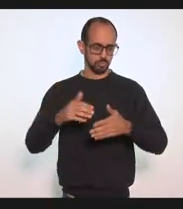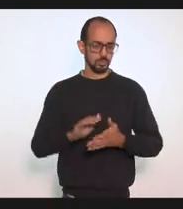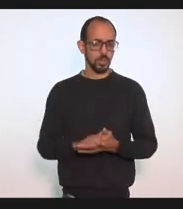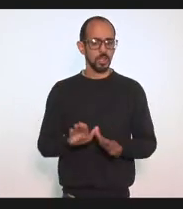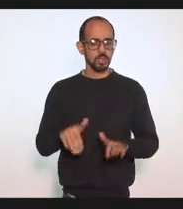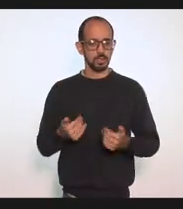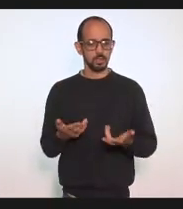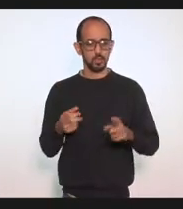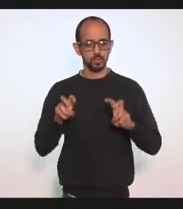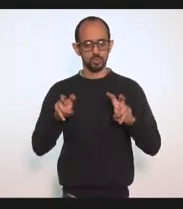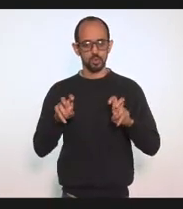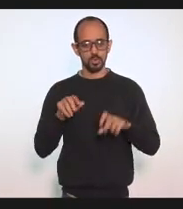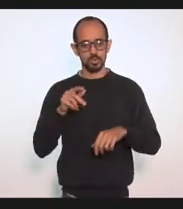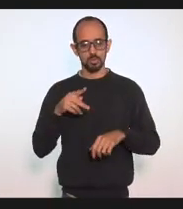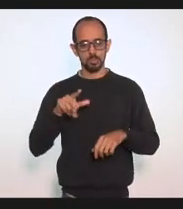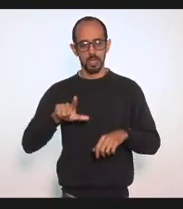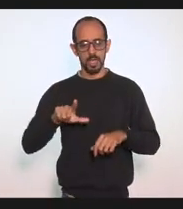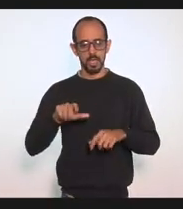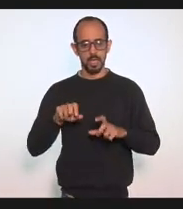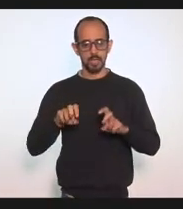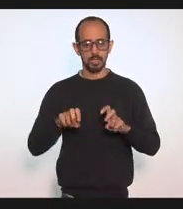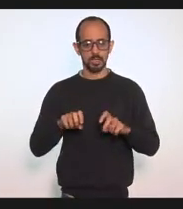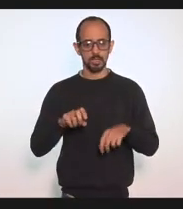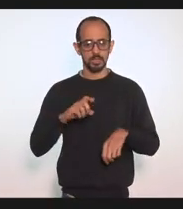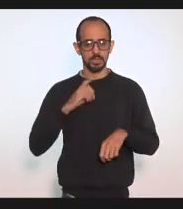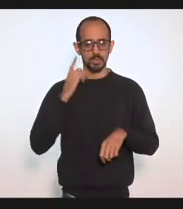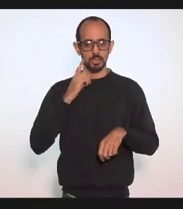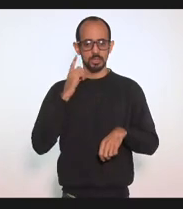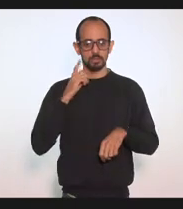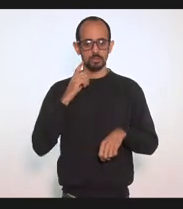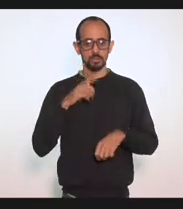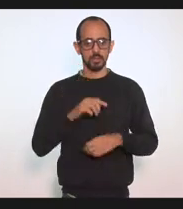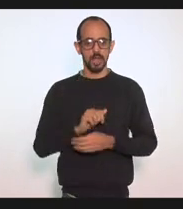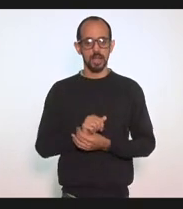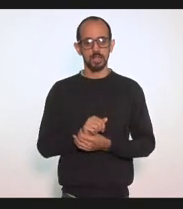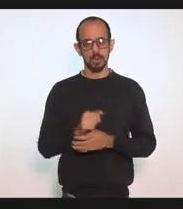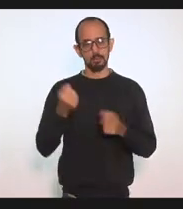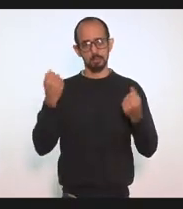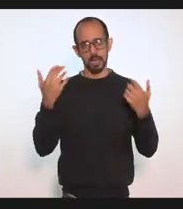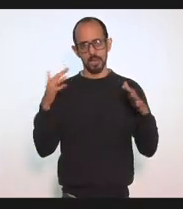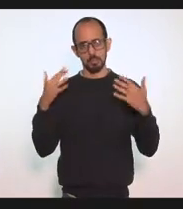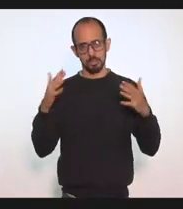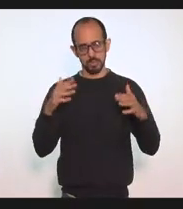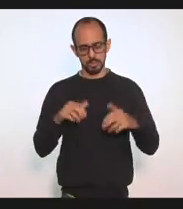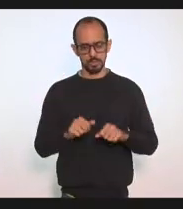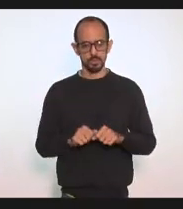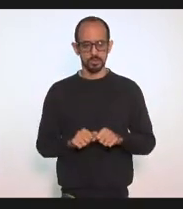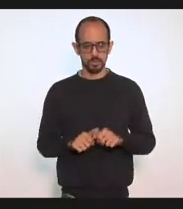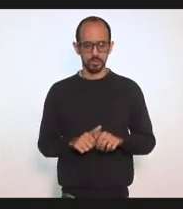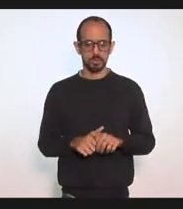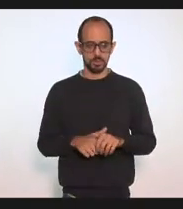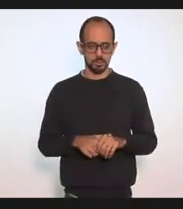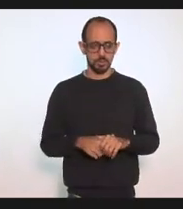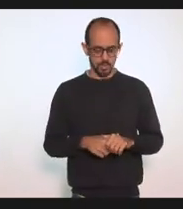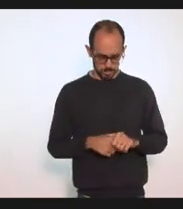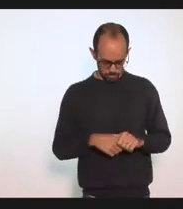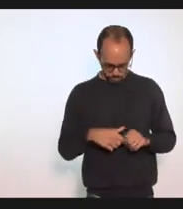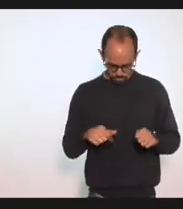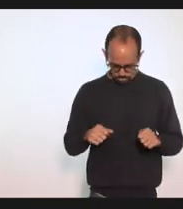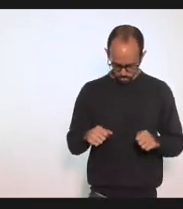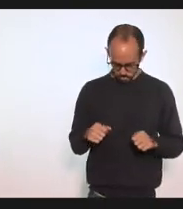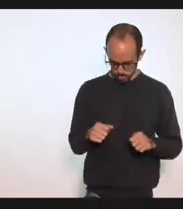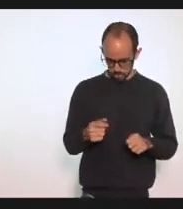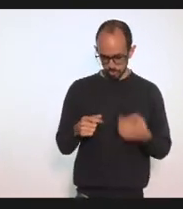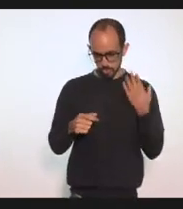A SPL Da deputada Franciane Mota Parabenizar A deputada Por essa iniciativa O